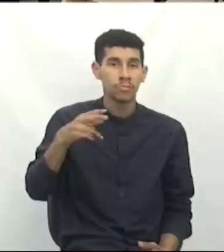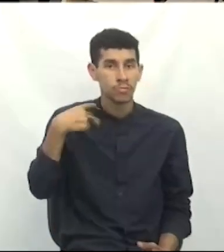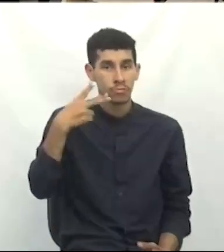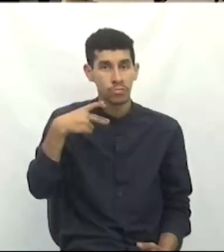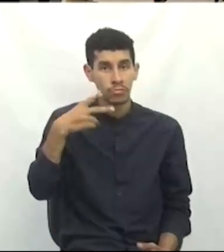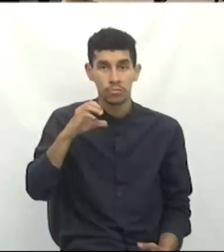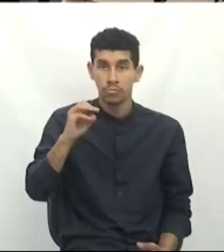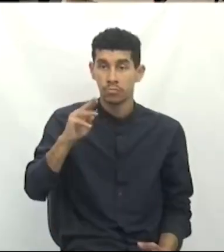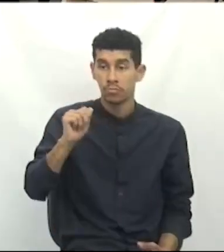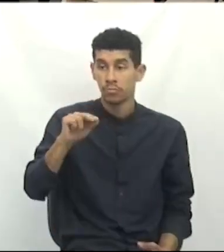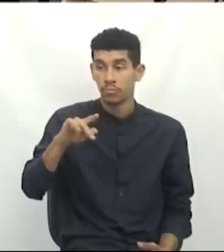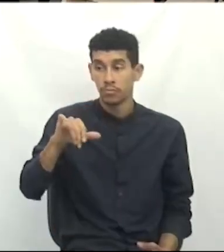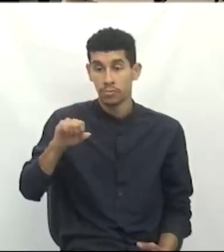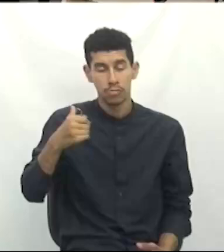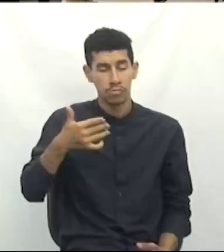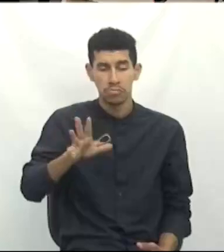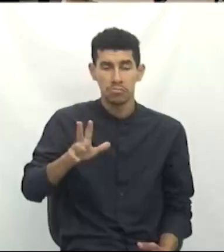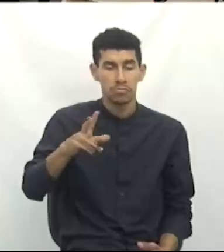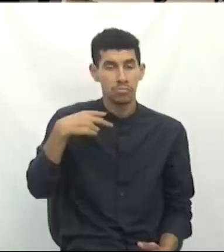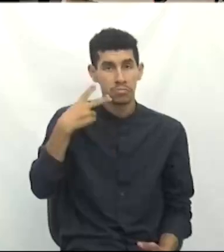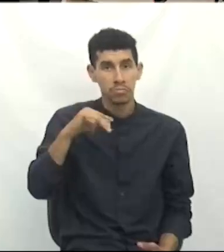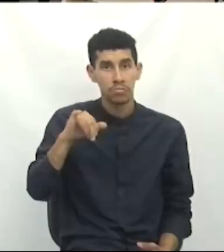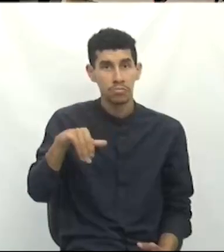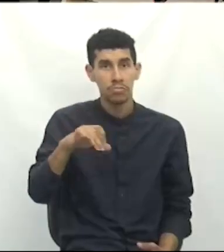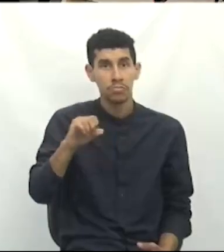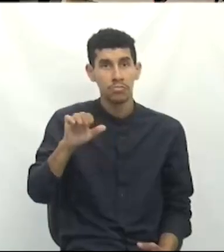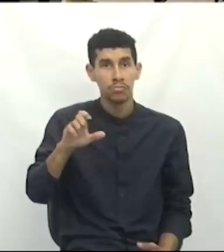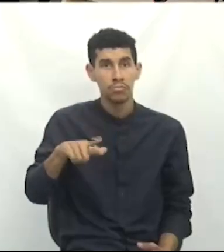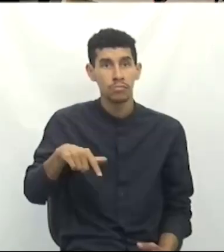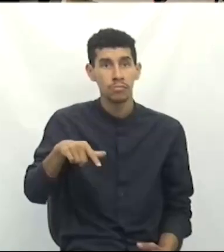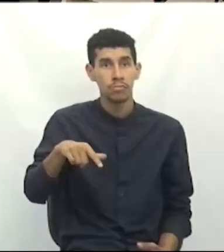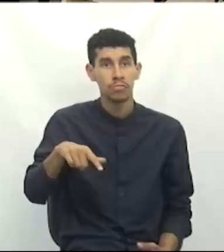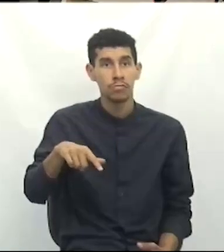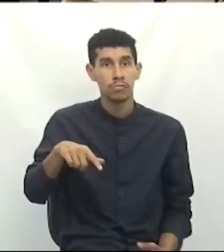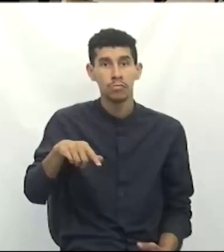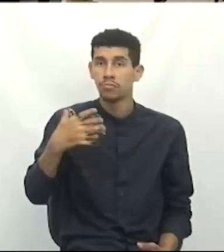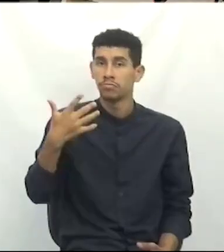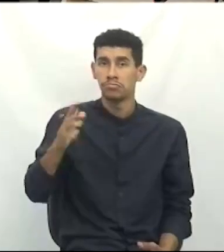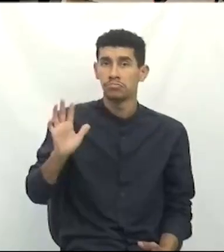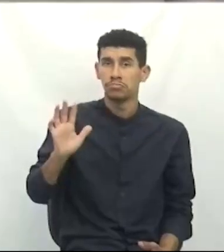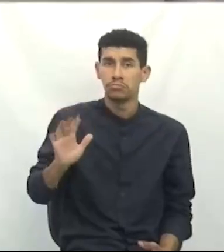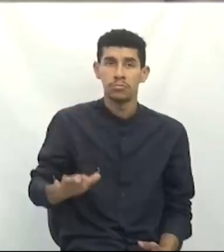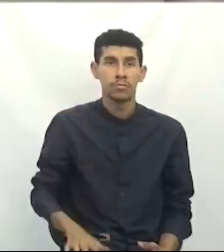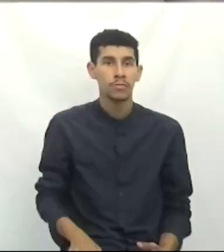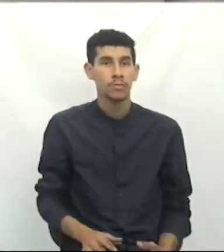Vereador Obadias, declina. Vereador José Paulo Ferrarese, MDB, declina.